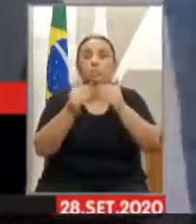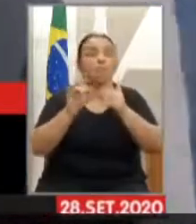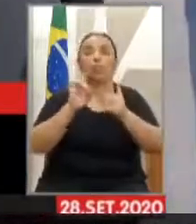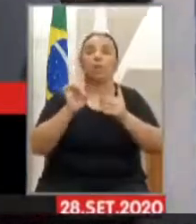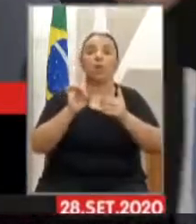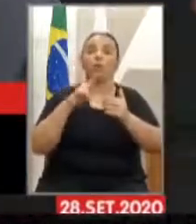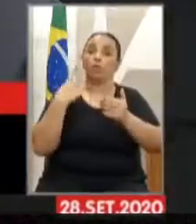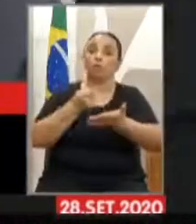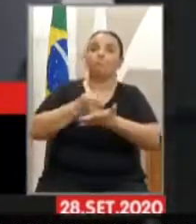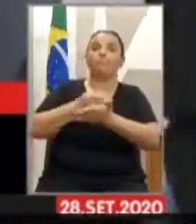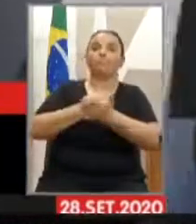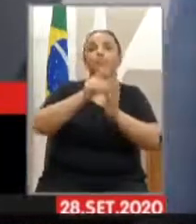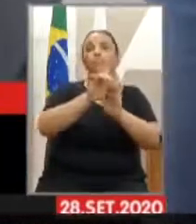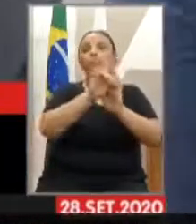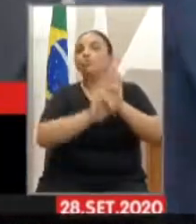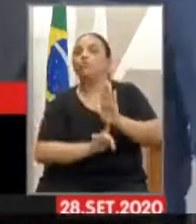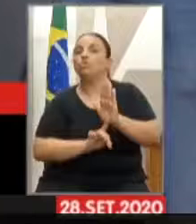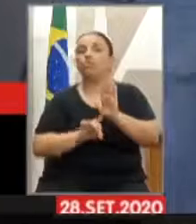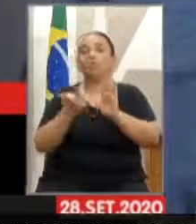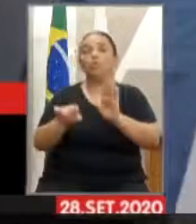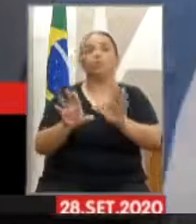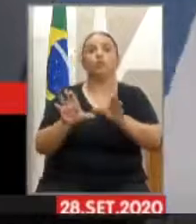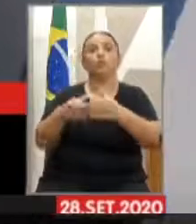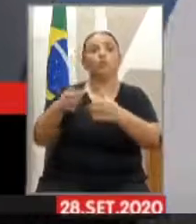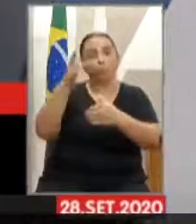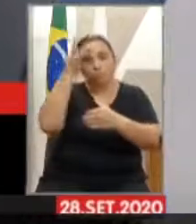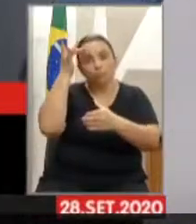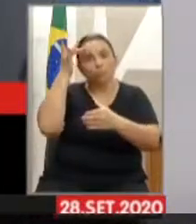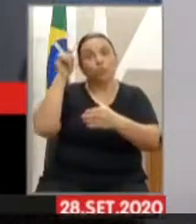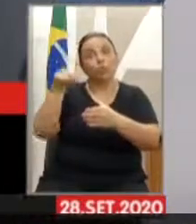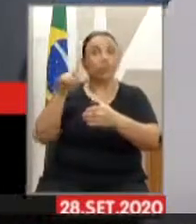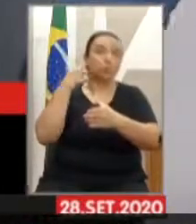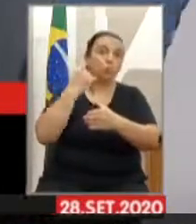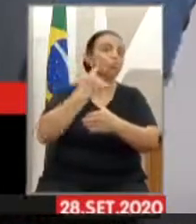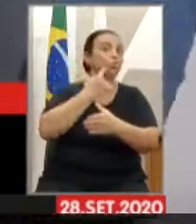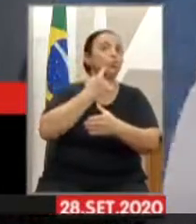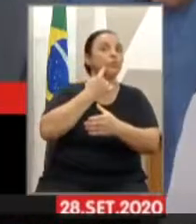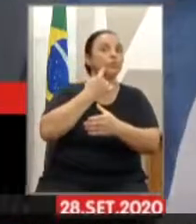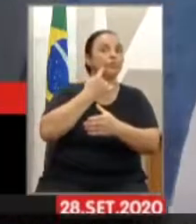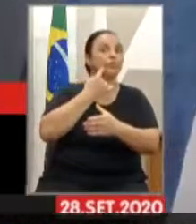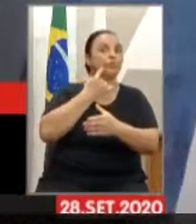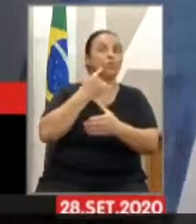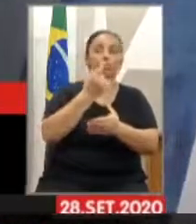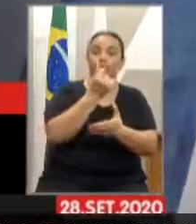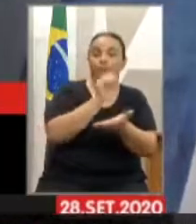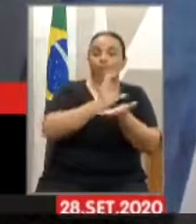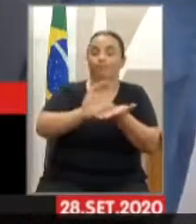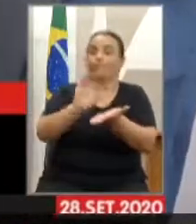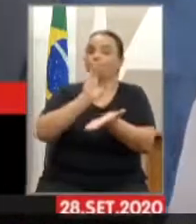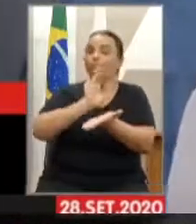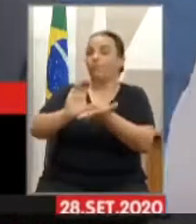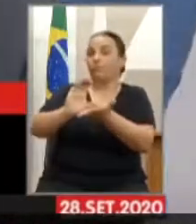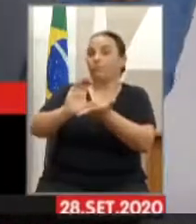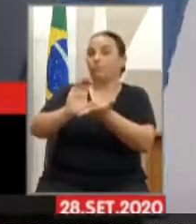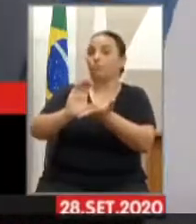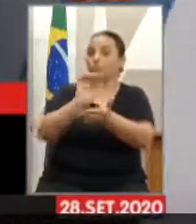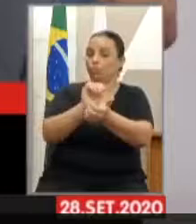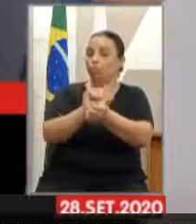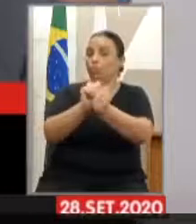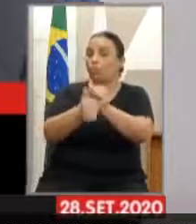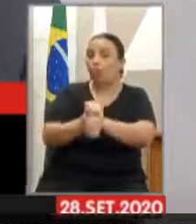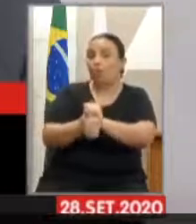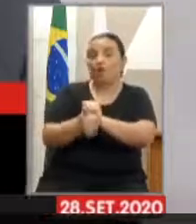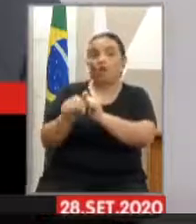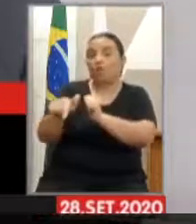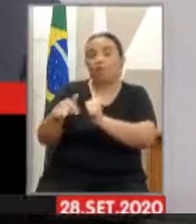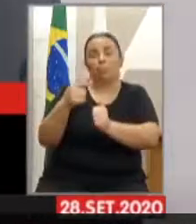pessoas, dos surdos, no caso, aqui que estamos tratando, investimentos, o esporte que o Denner aqui pediu